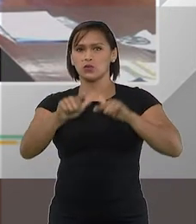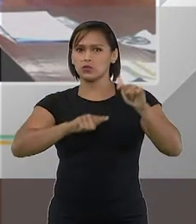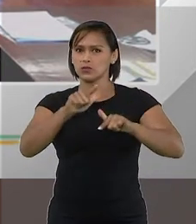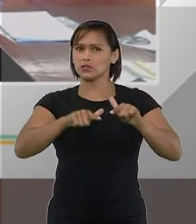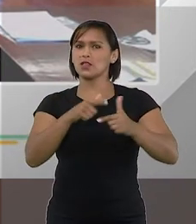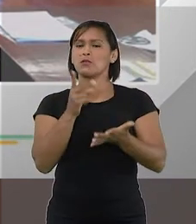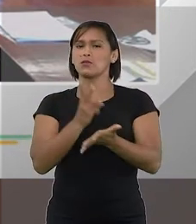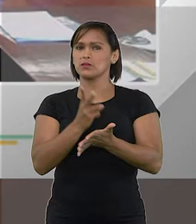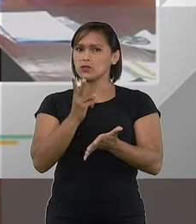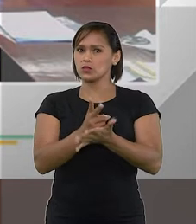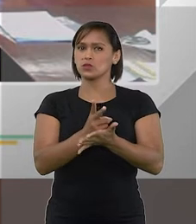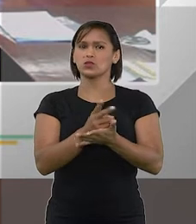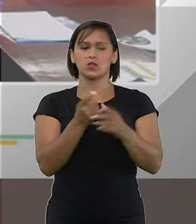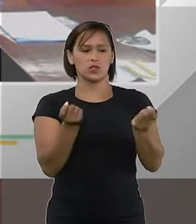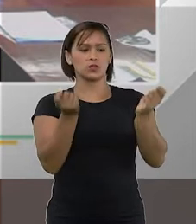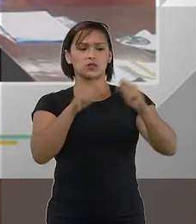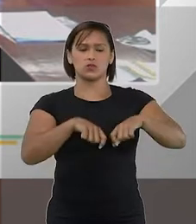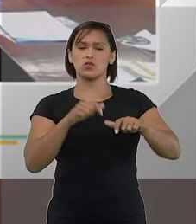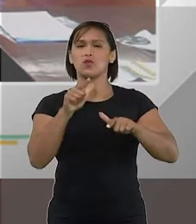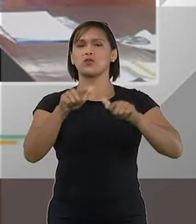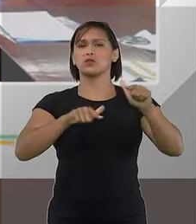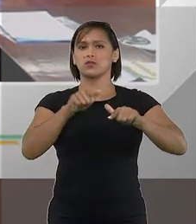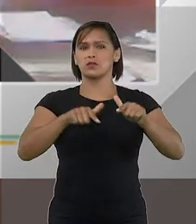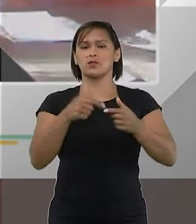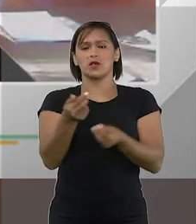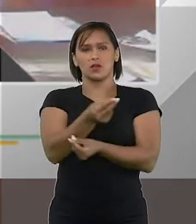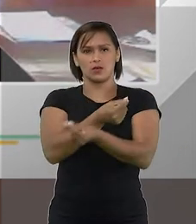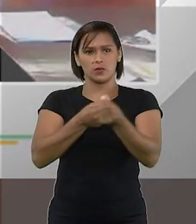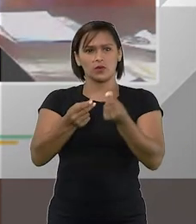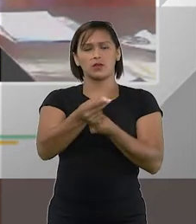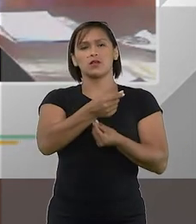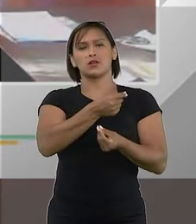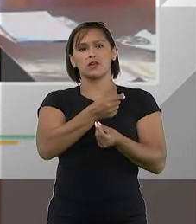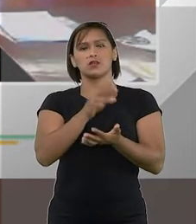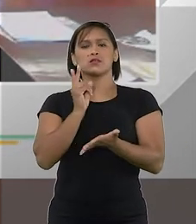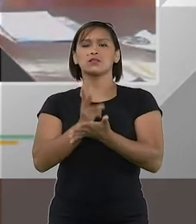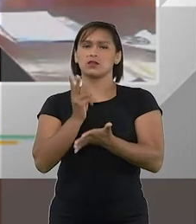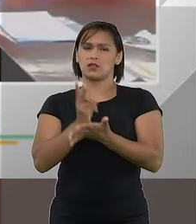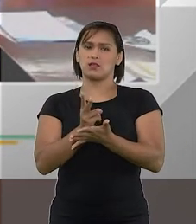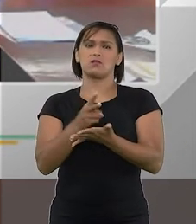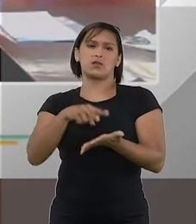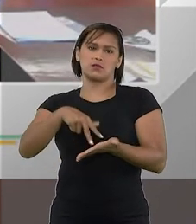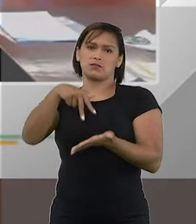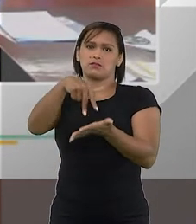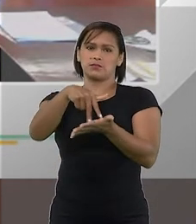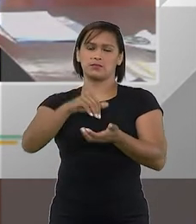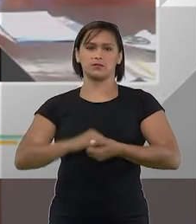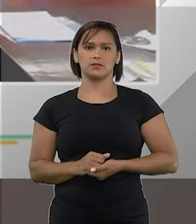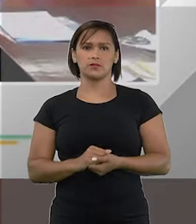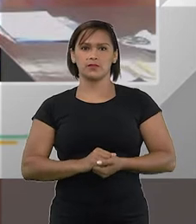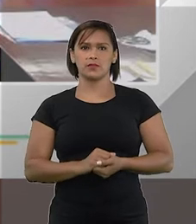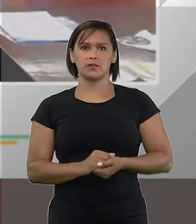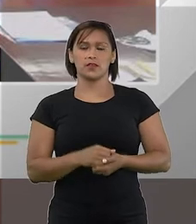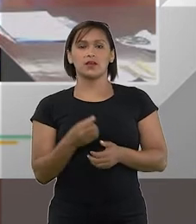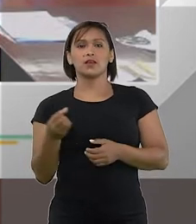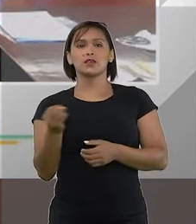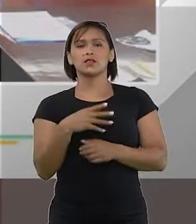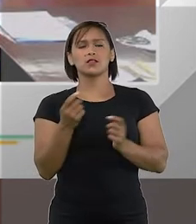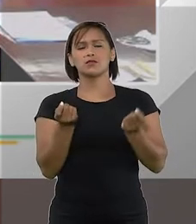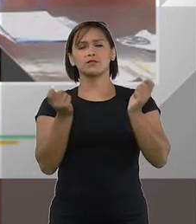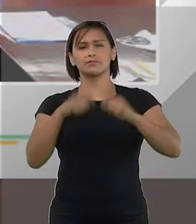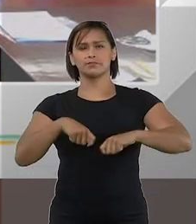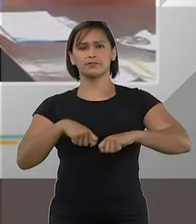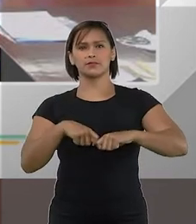empregos estão mantidos e, se os empregos estão mantidos, a circulação da riqueza também está mantida. E essa nova